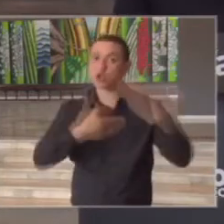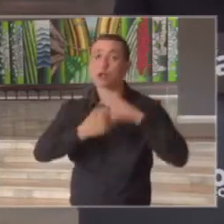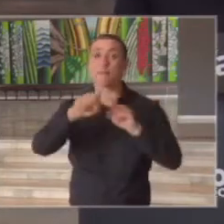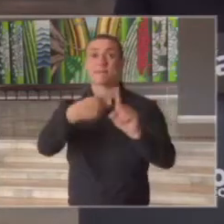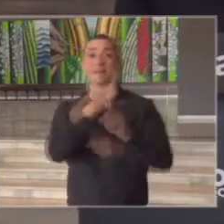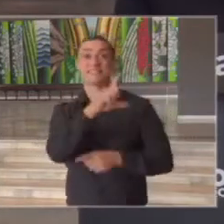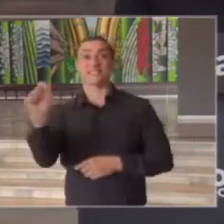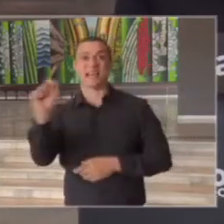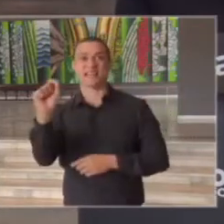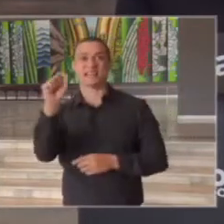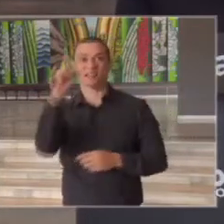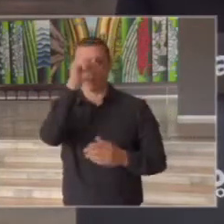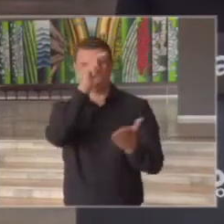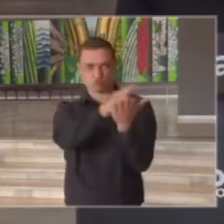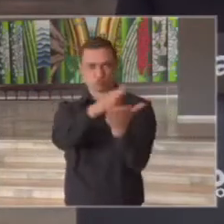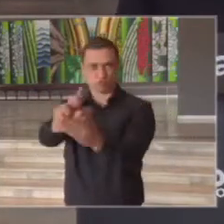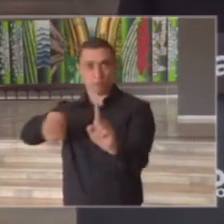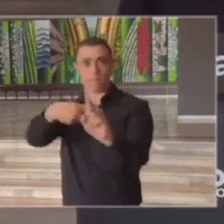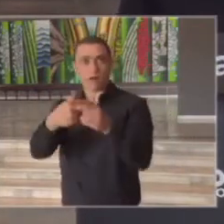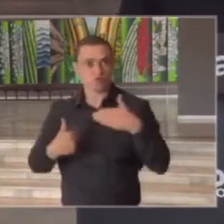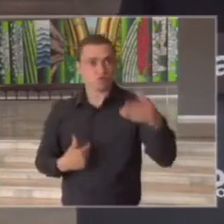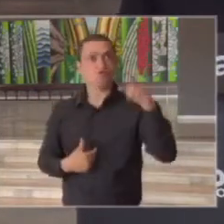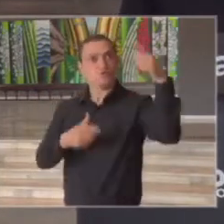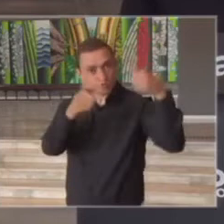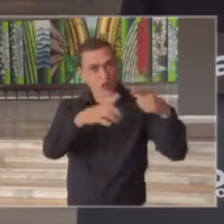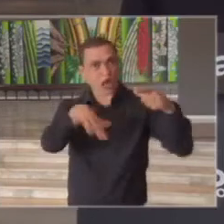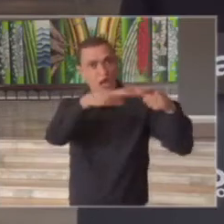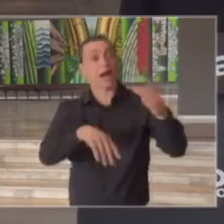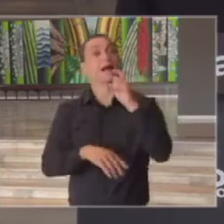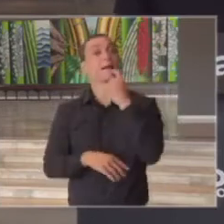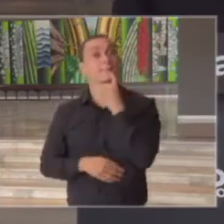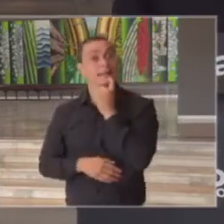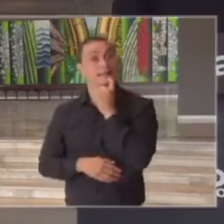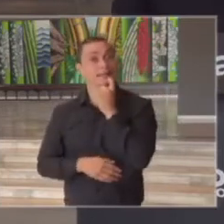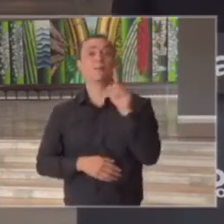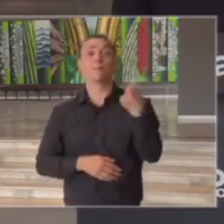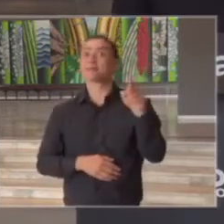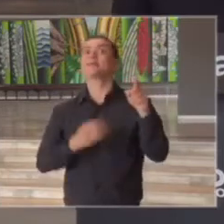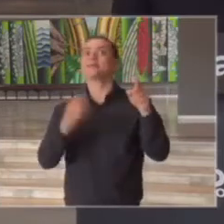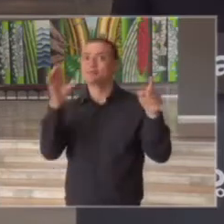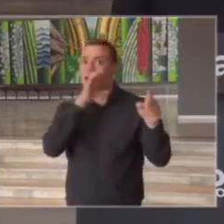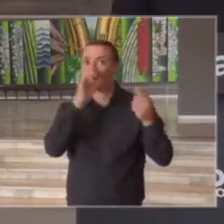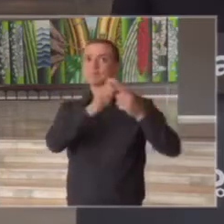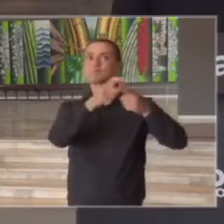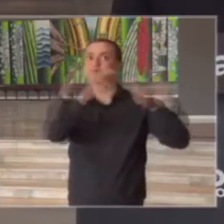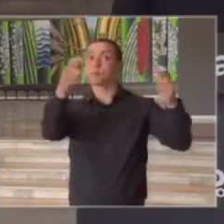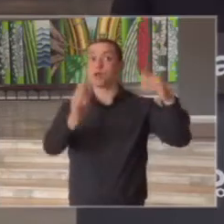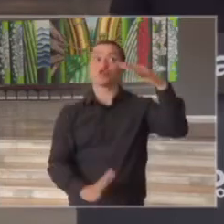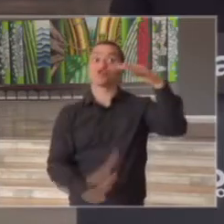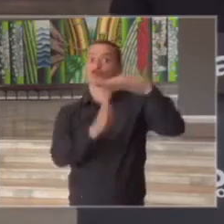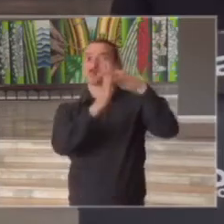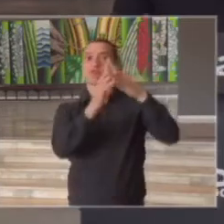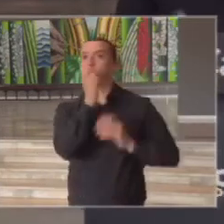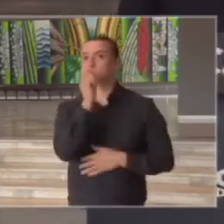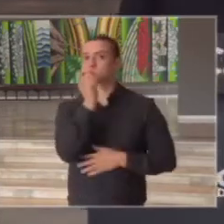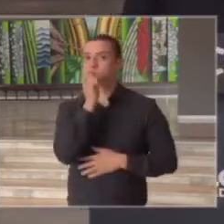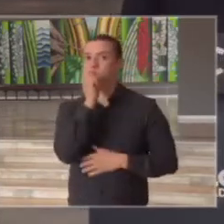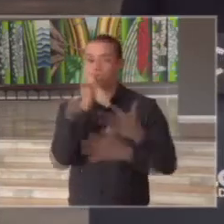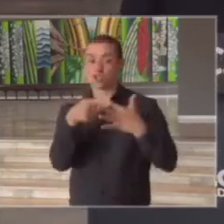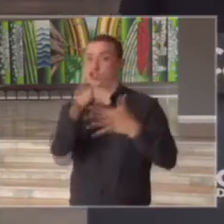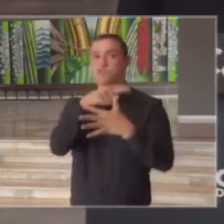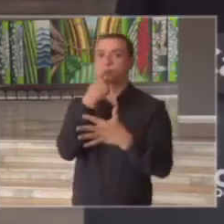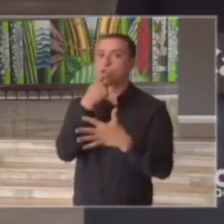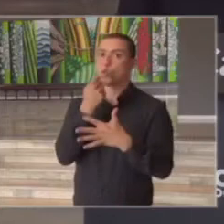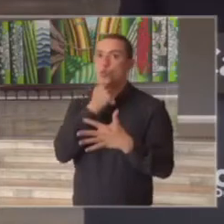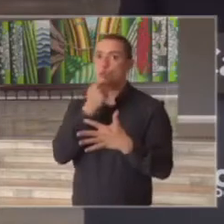100 leitos vão ser adicionados para a região de Campinas que tem tido um crescimento mas não atingiu os parâmetros para ir para a fase